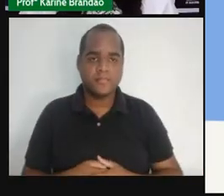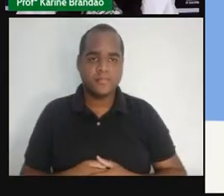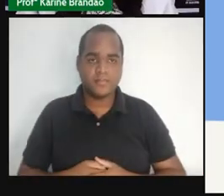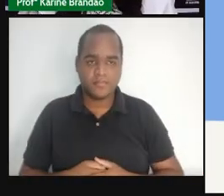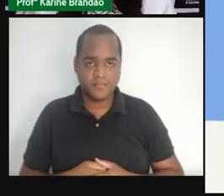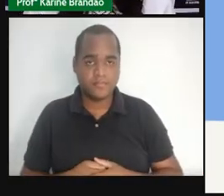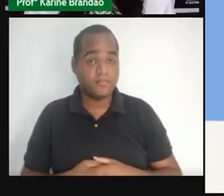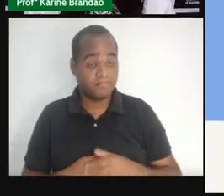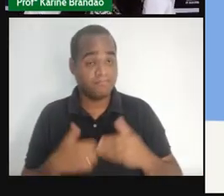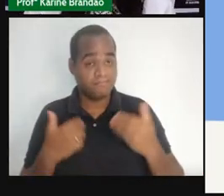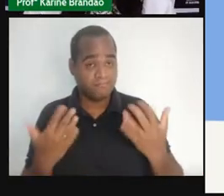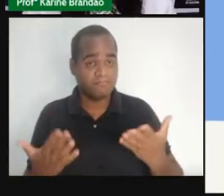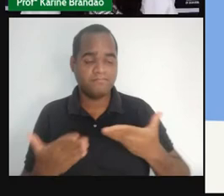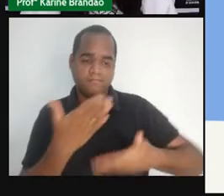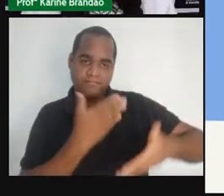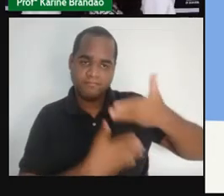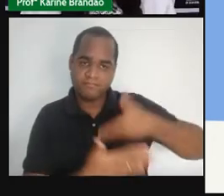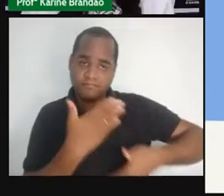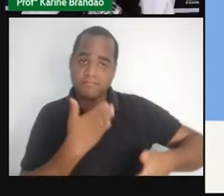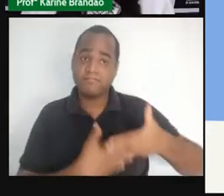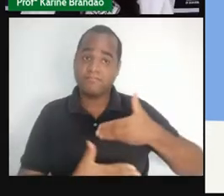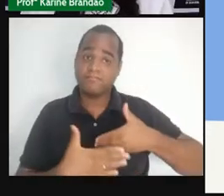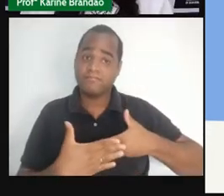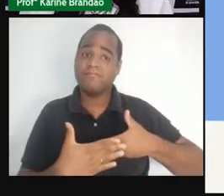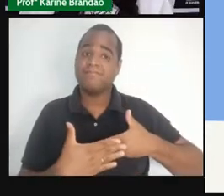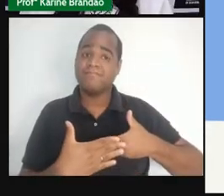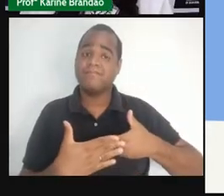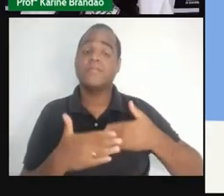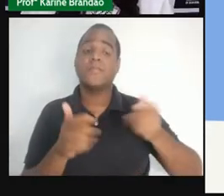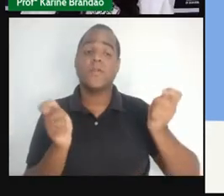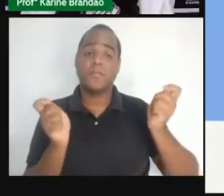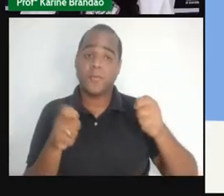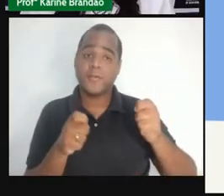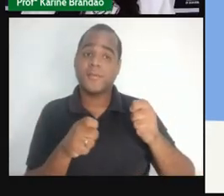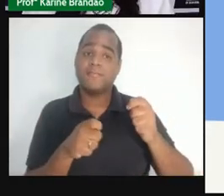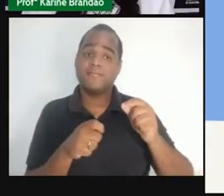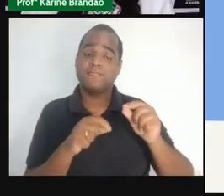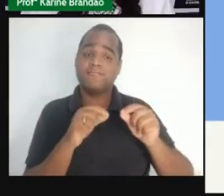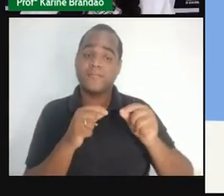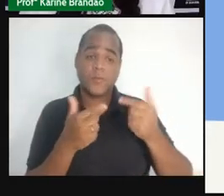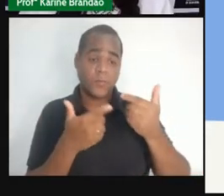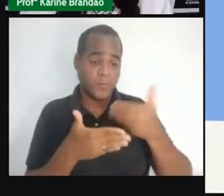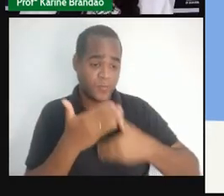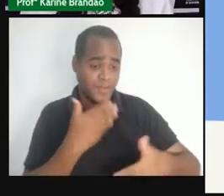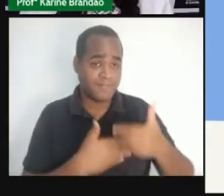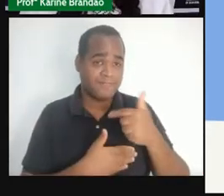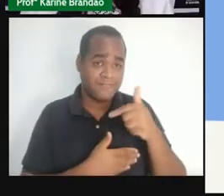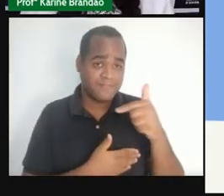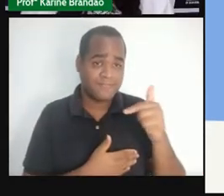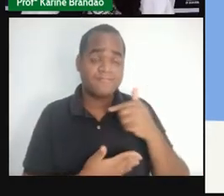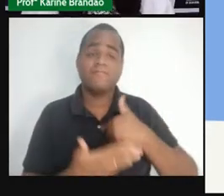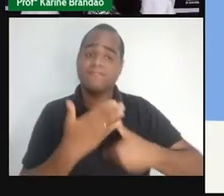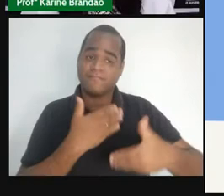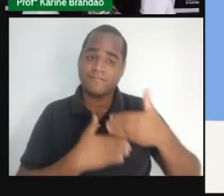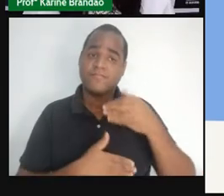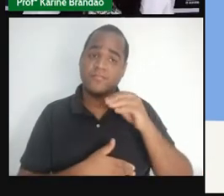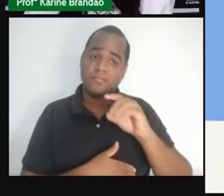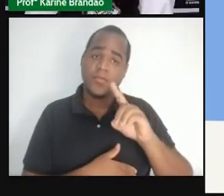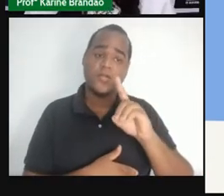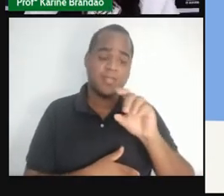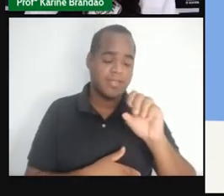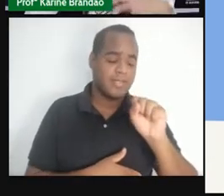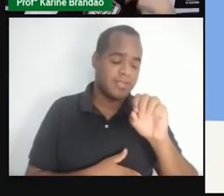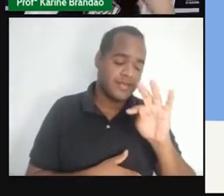tem todo esse cuidado, a gente também pode ter alguma ISTs e nem saber, né?